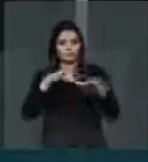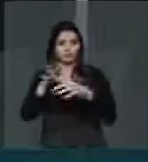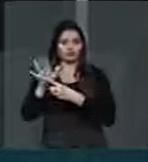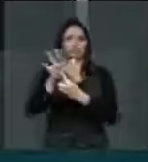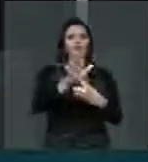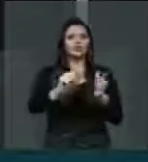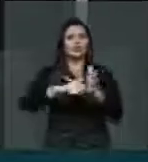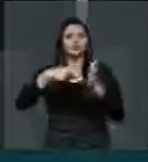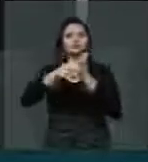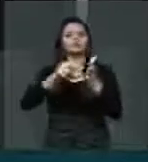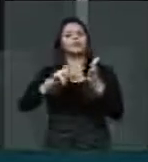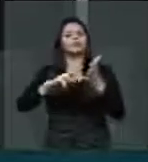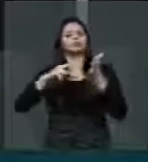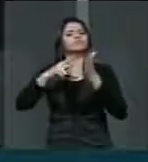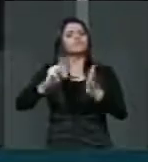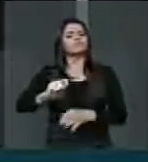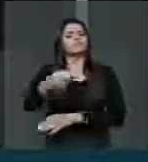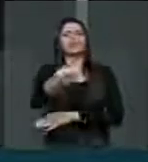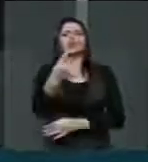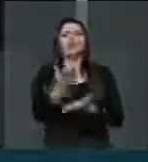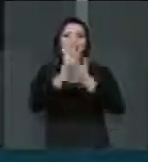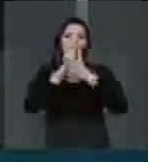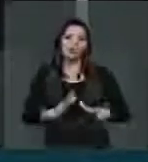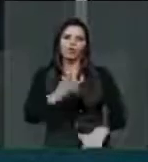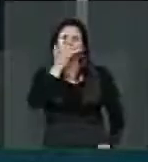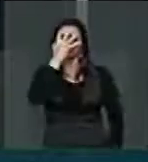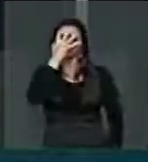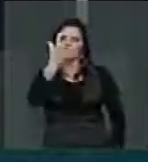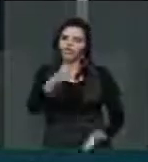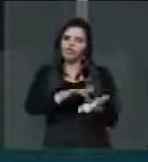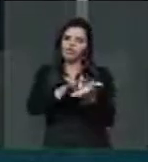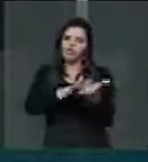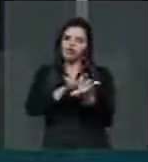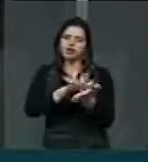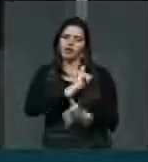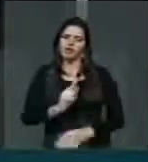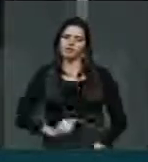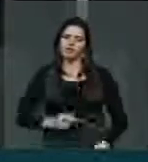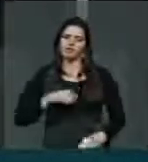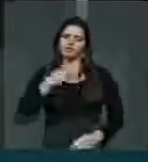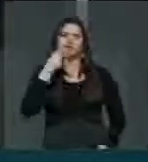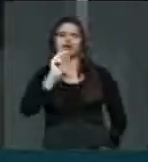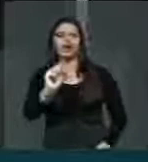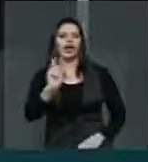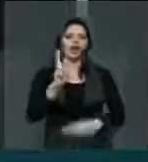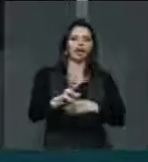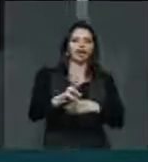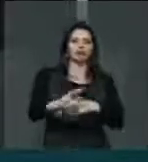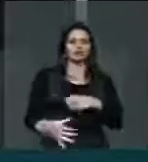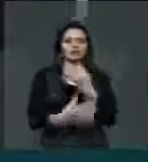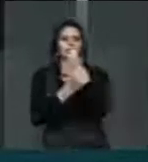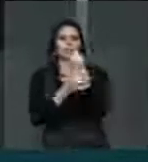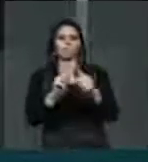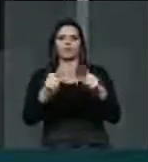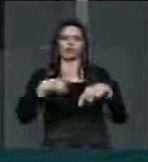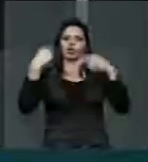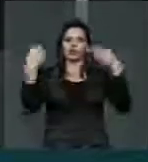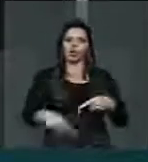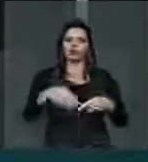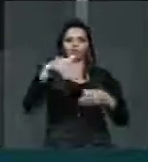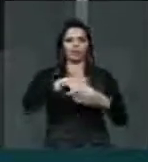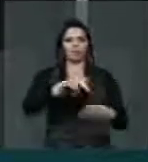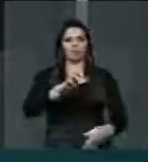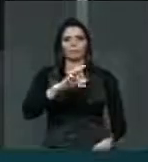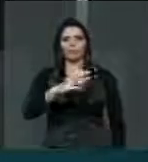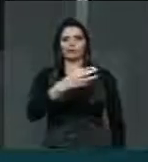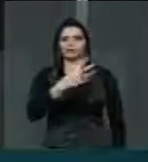querem dizer que acabou o cinismo. Os governadores falam em segurança, mas são contra a PEC 300